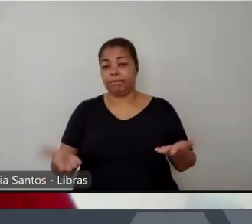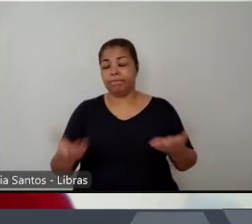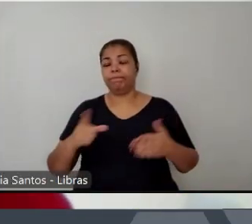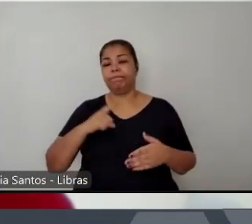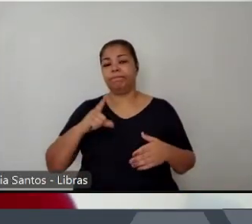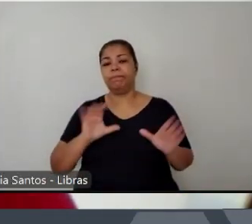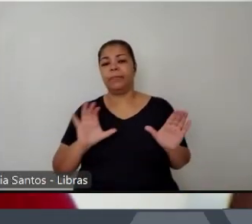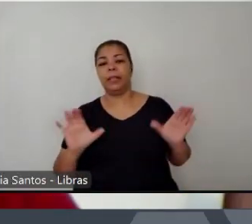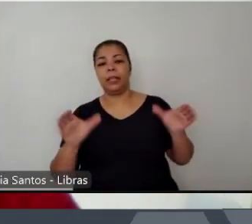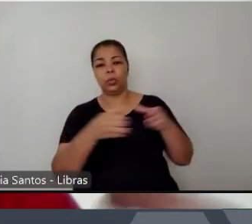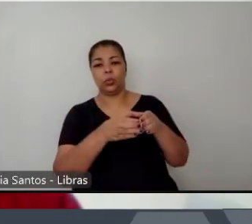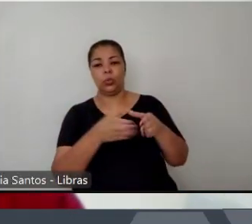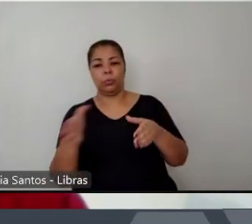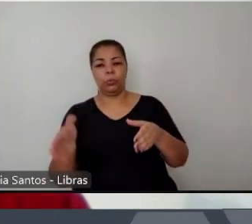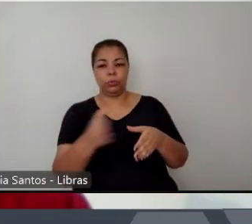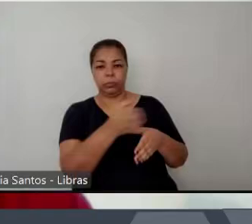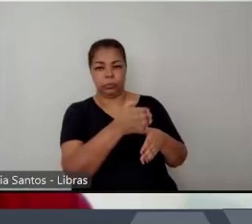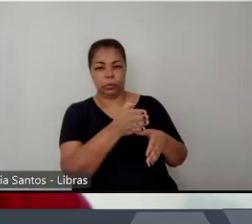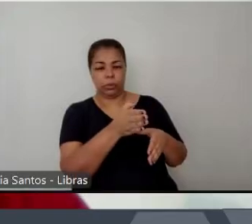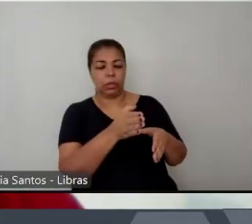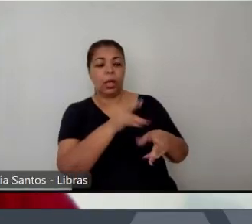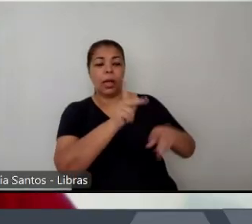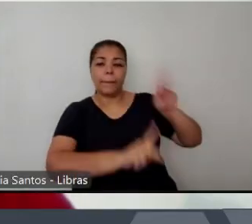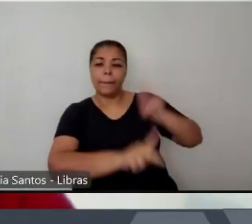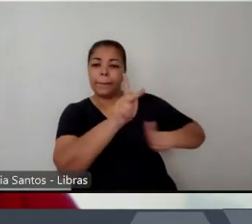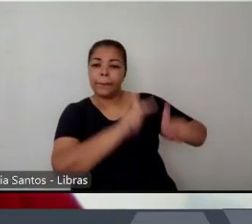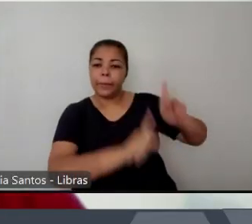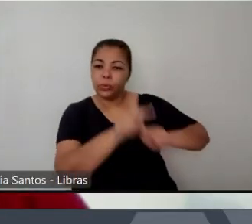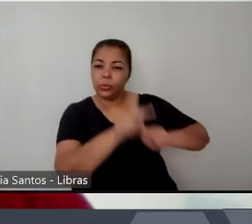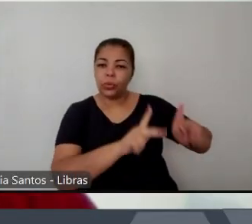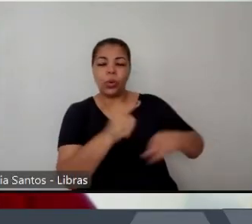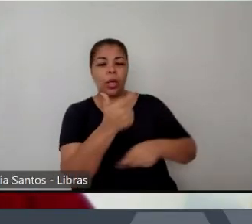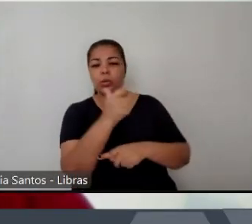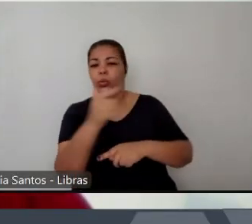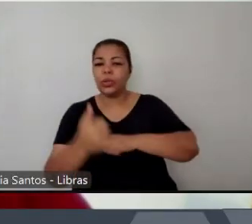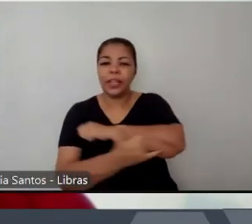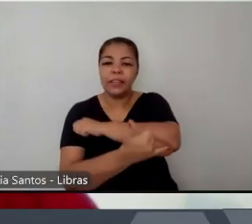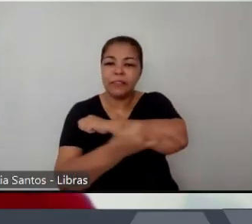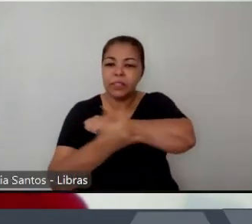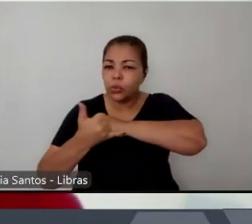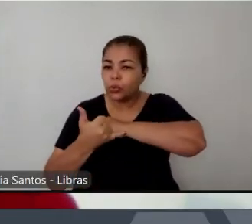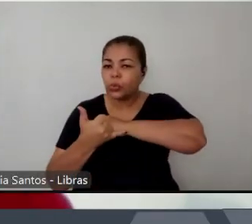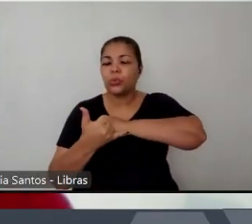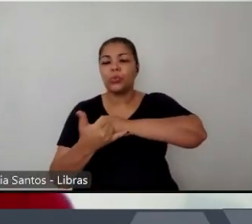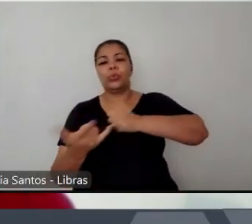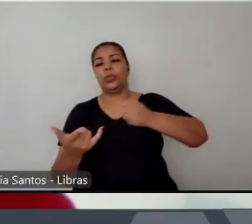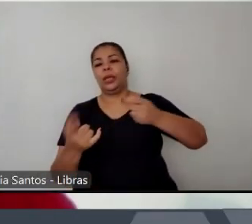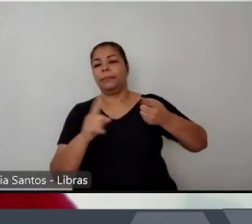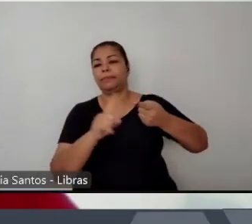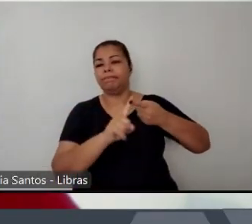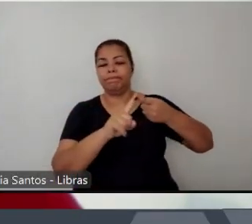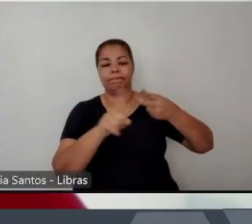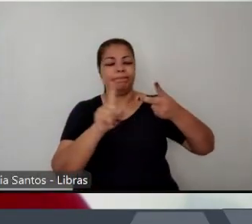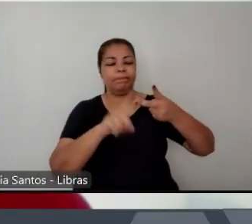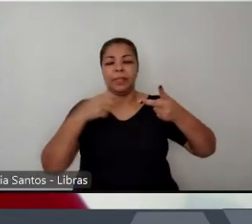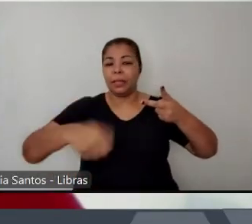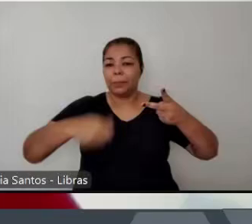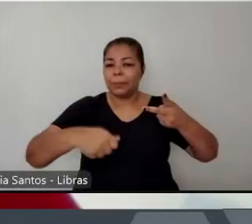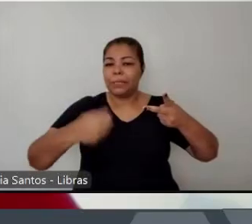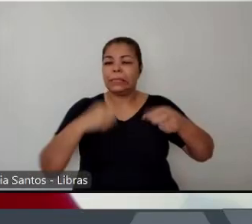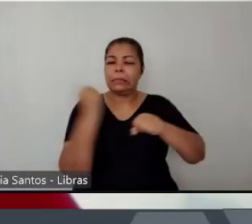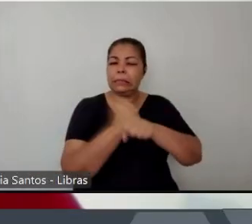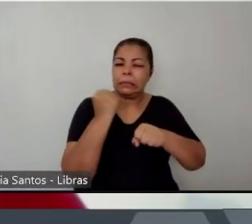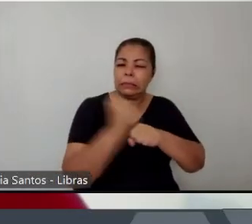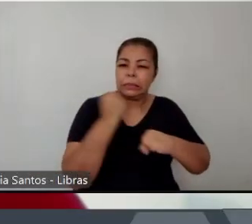nesses lugares sem infraestrutura que eles precisam construir suas próprias casas lutar